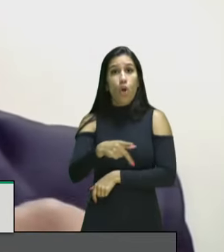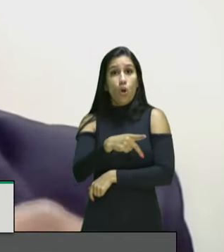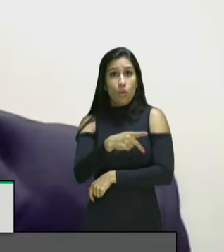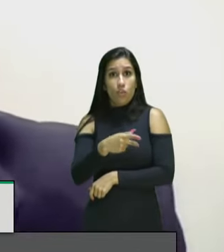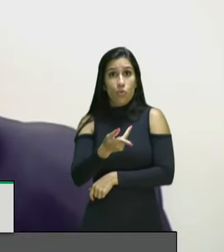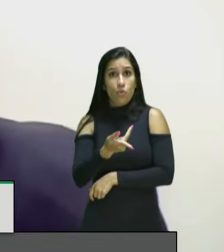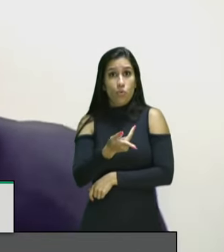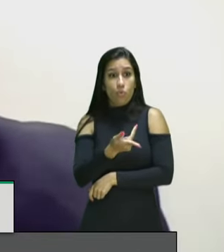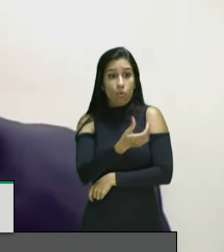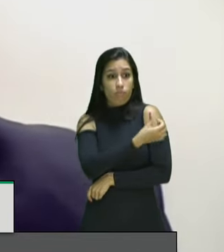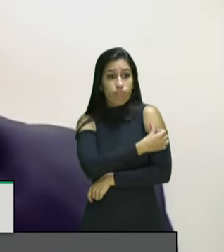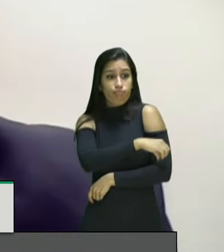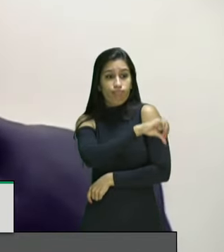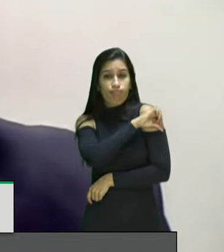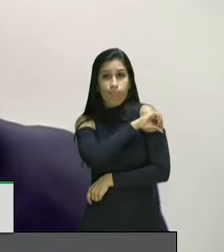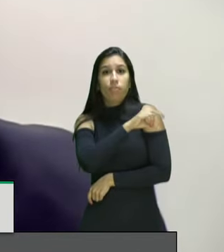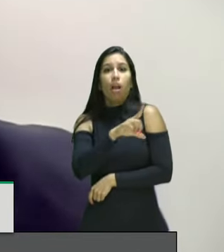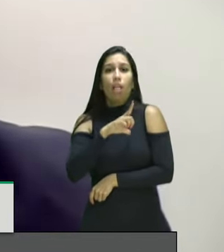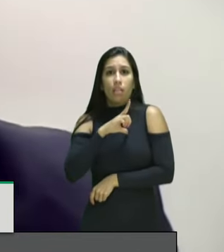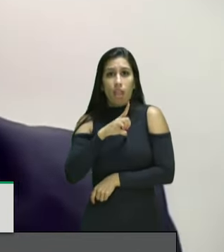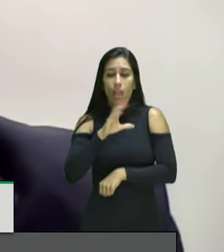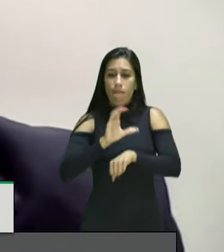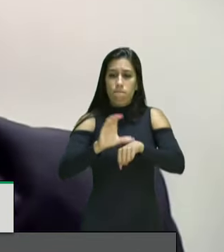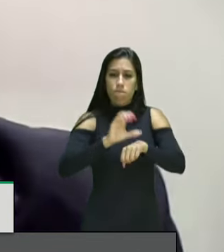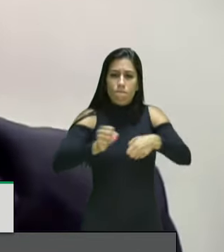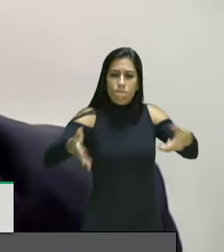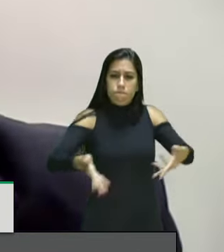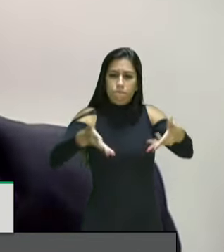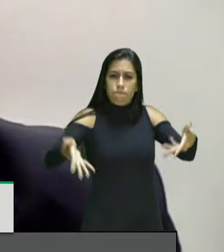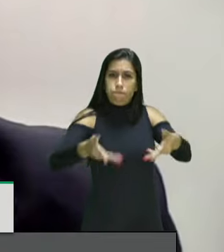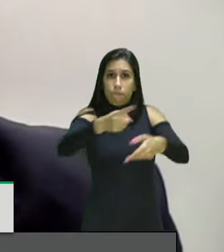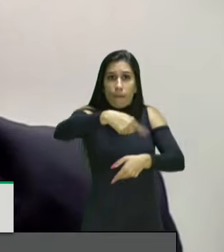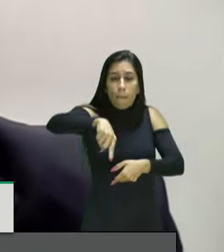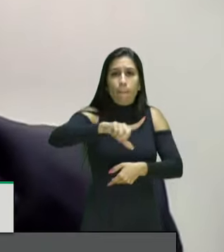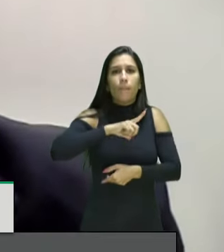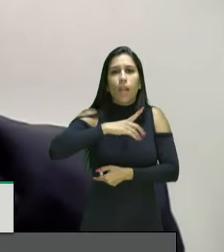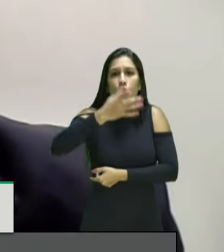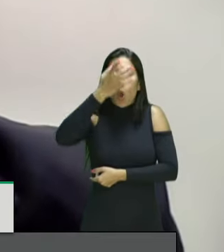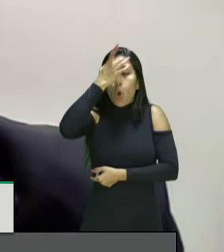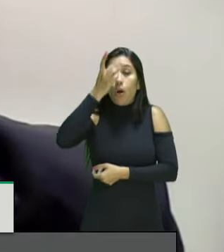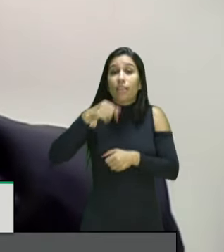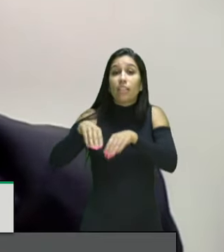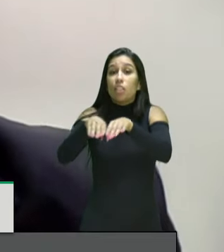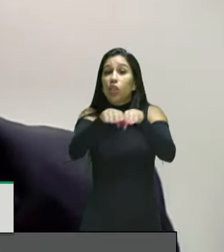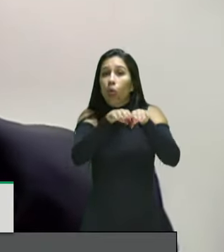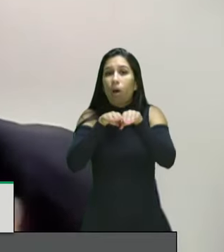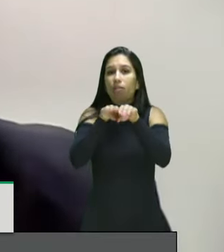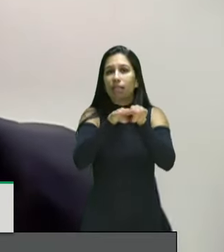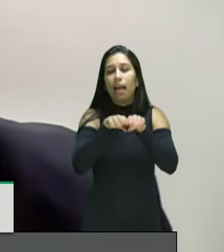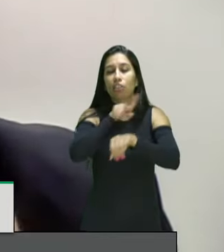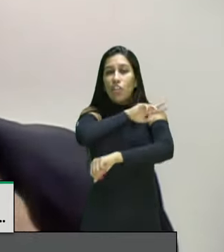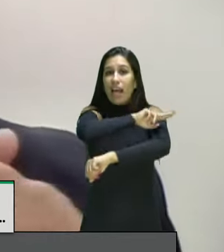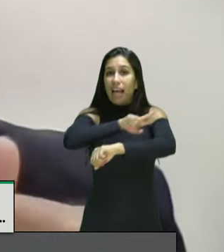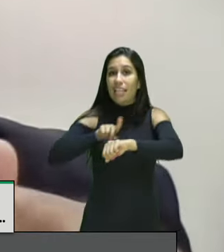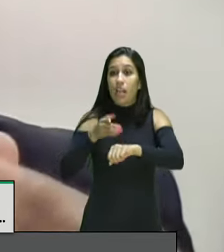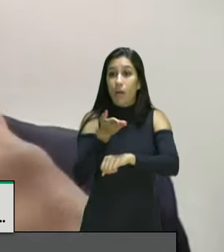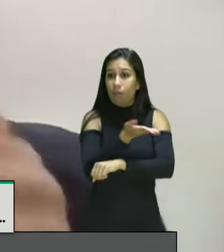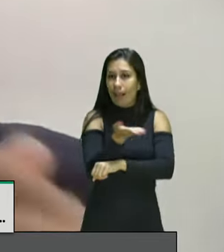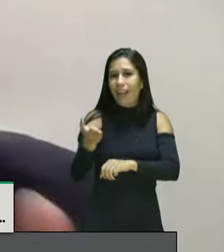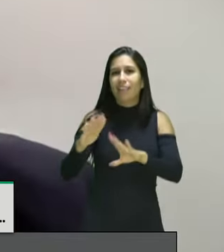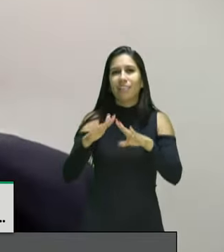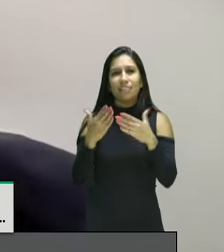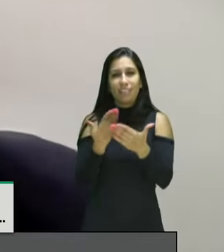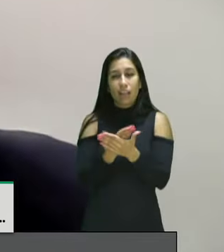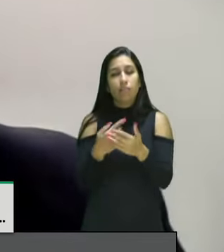possibilitando a implementação de ações que visam conscientização da igualdade racial nas escolas, e assim